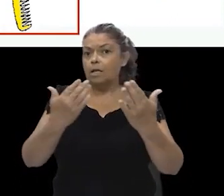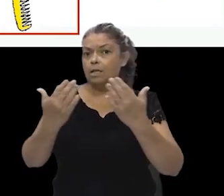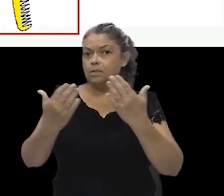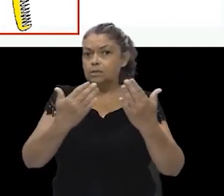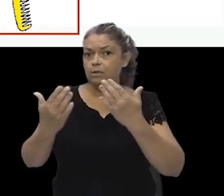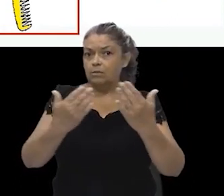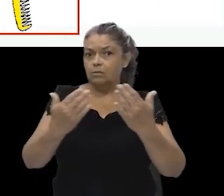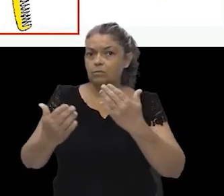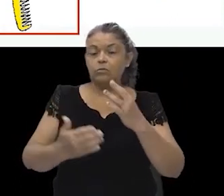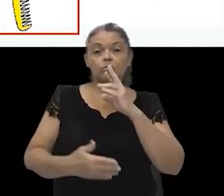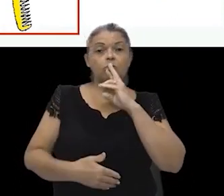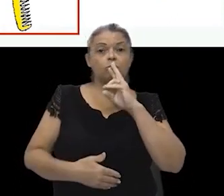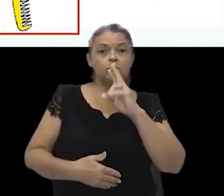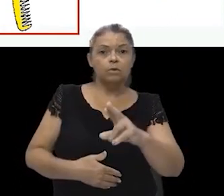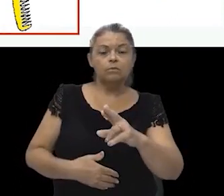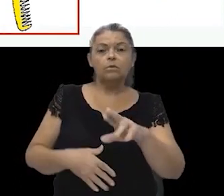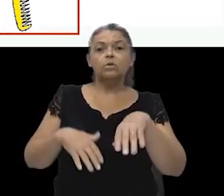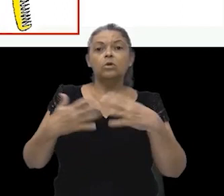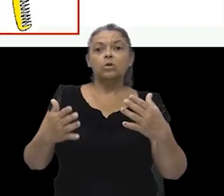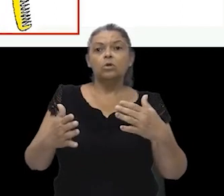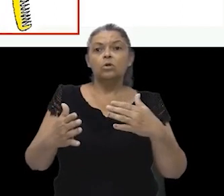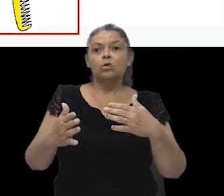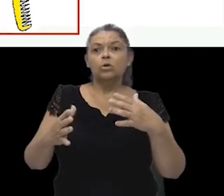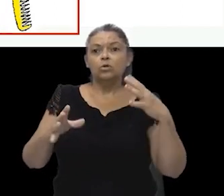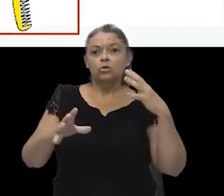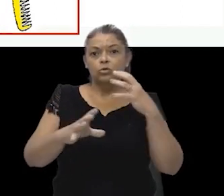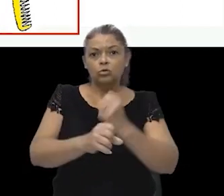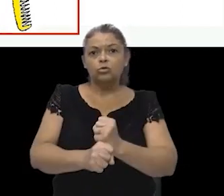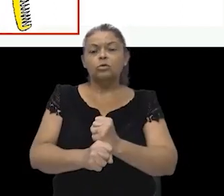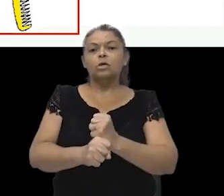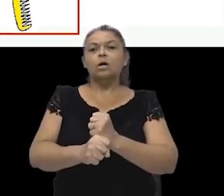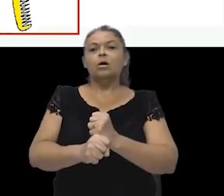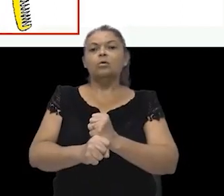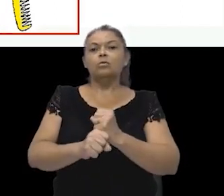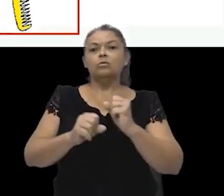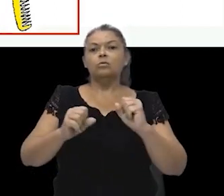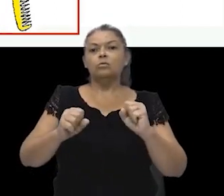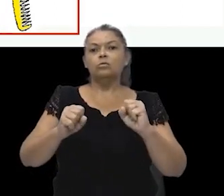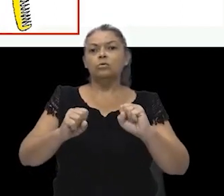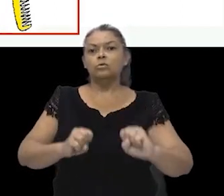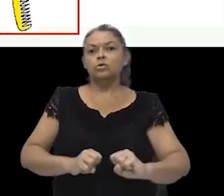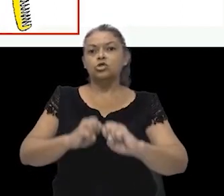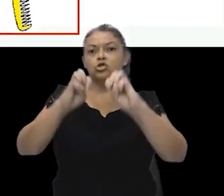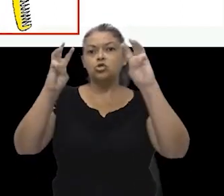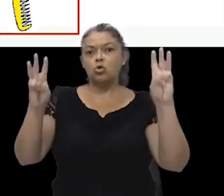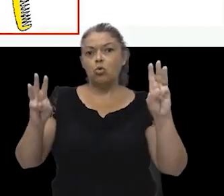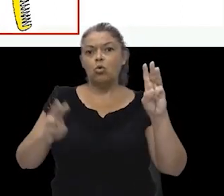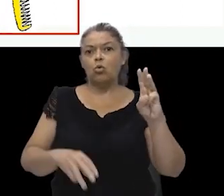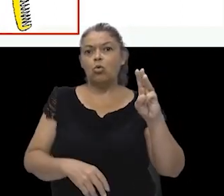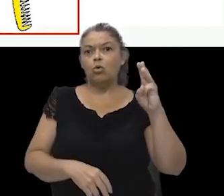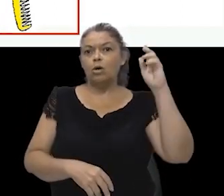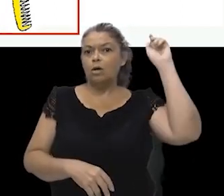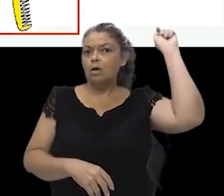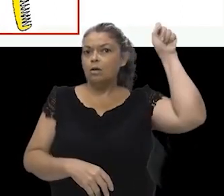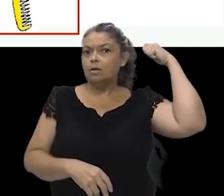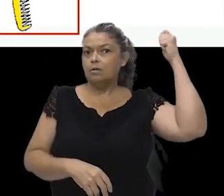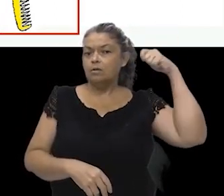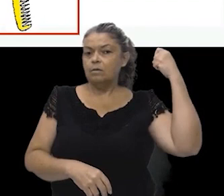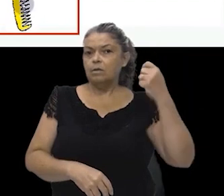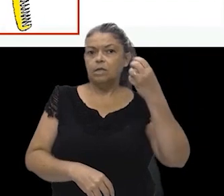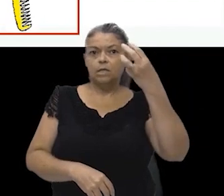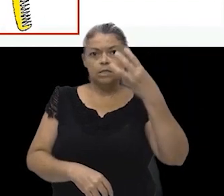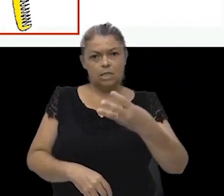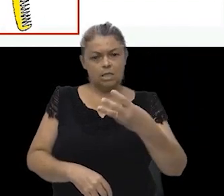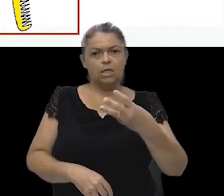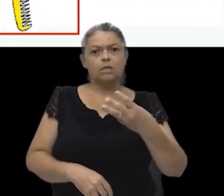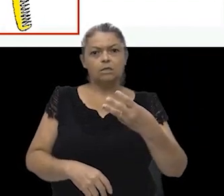de uma razão do total de eventos que nos interessa, no caso aqui, 3 pentes, pelo total de